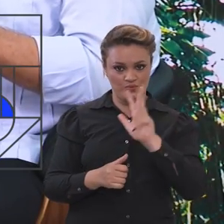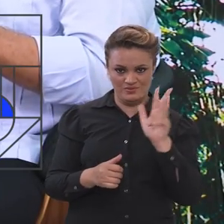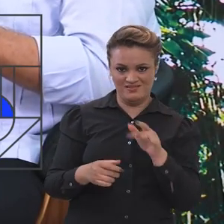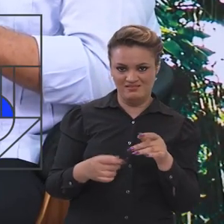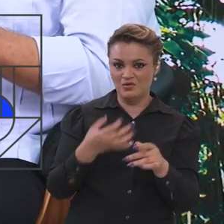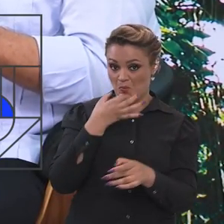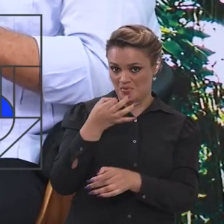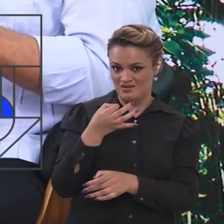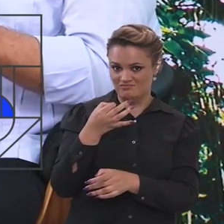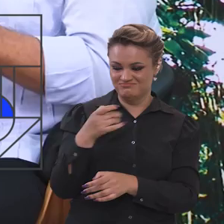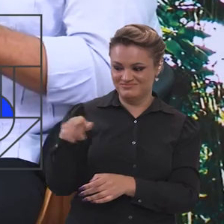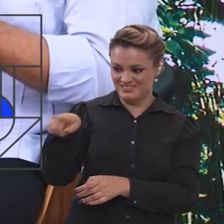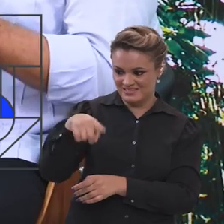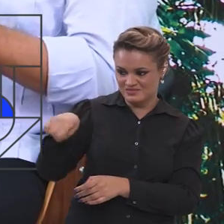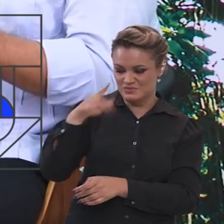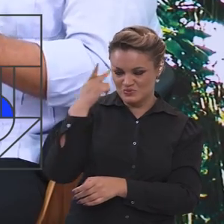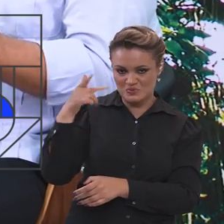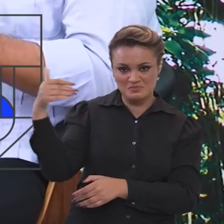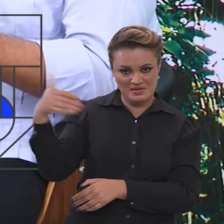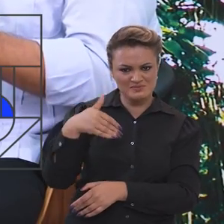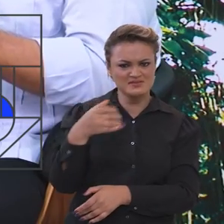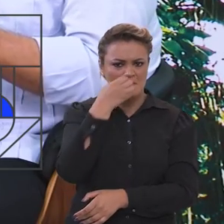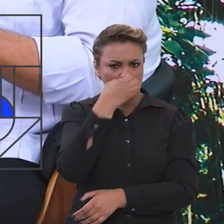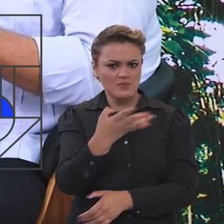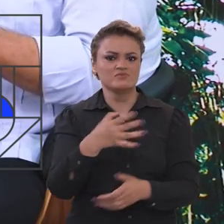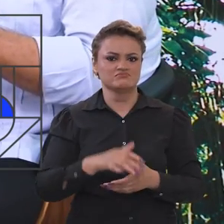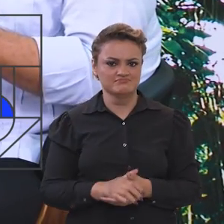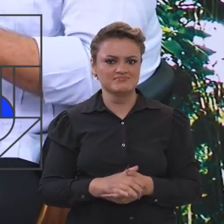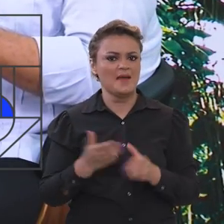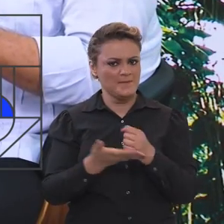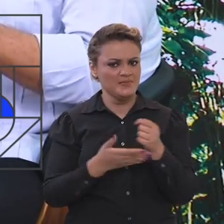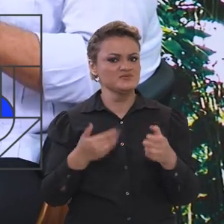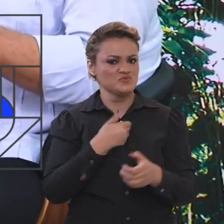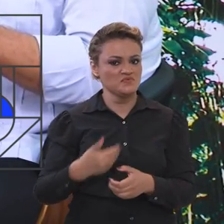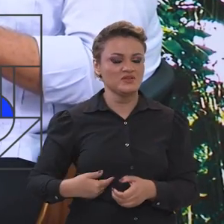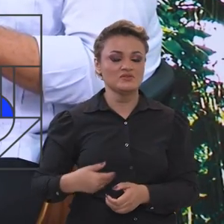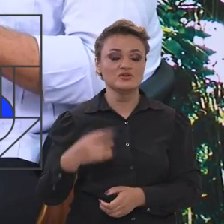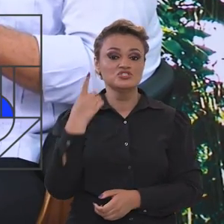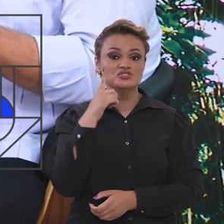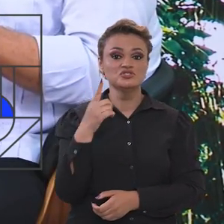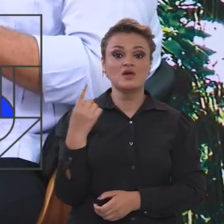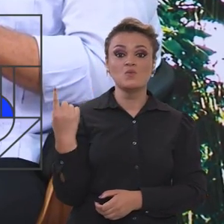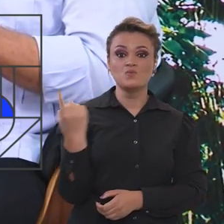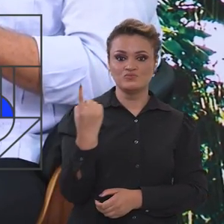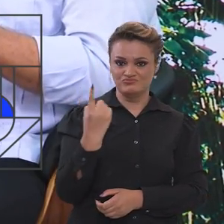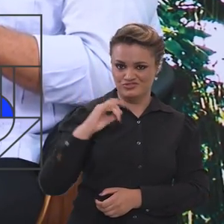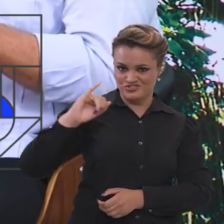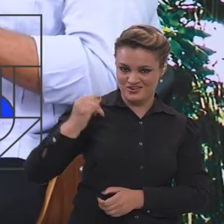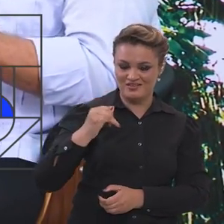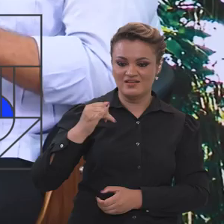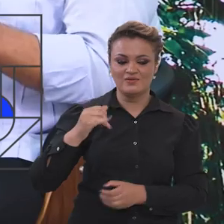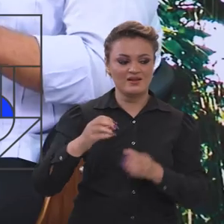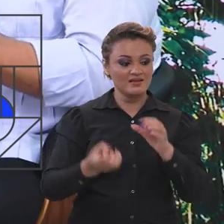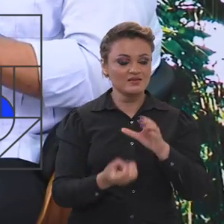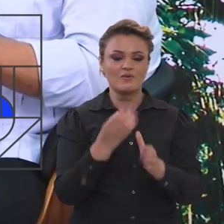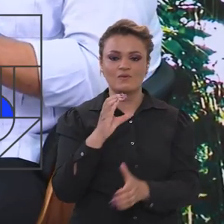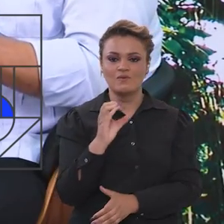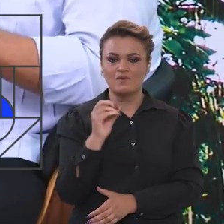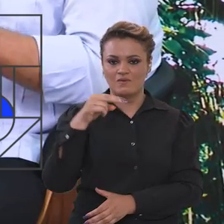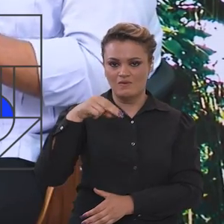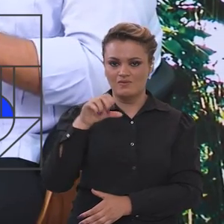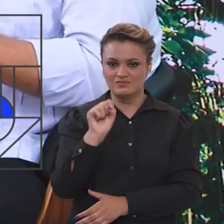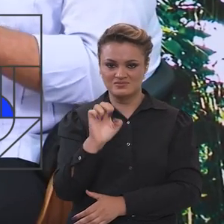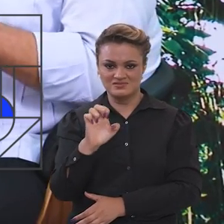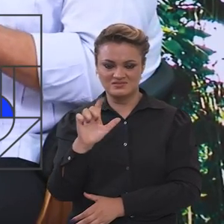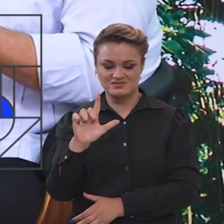participação social como um dos pilares do seu governo. Já no primeiro dia, ele recriou o Conceia,